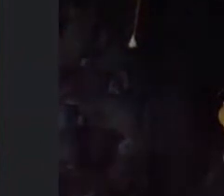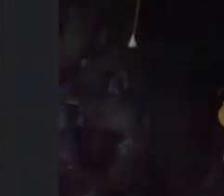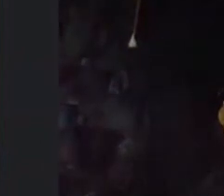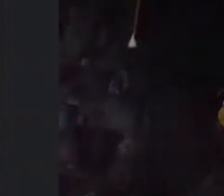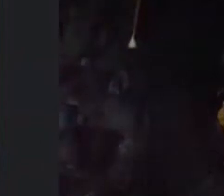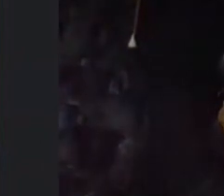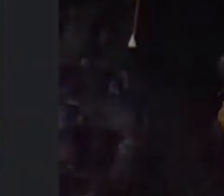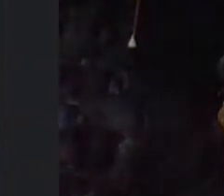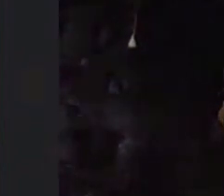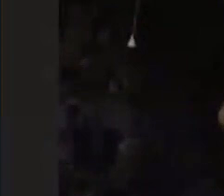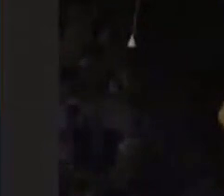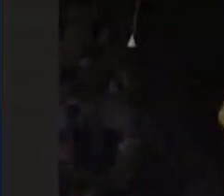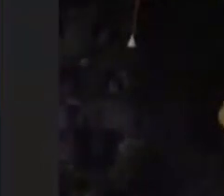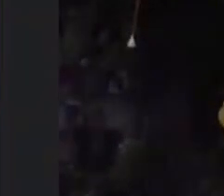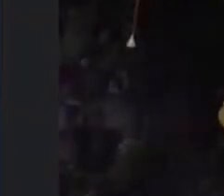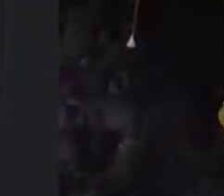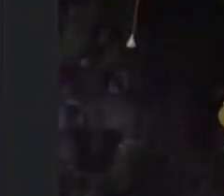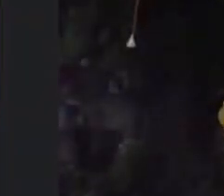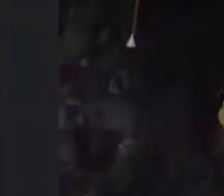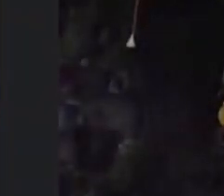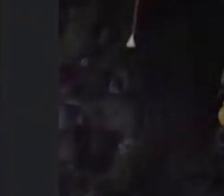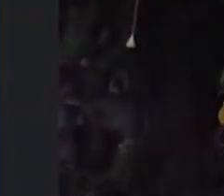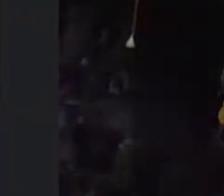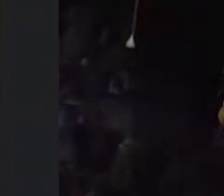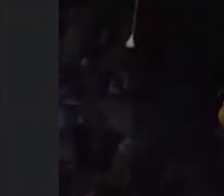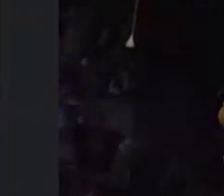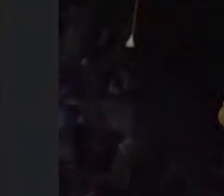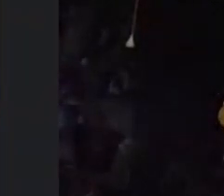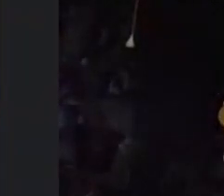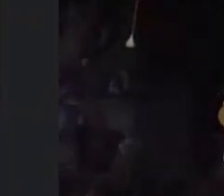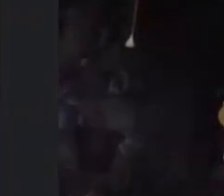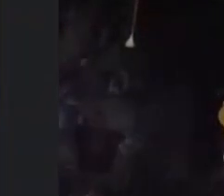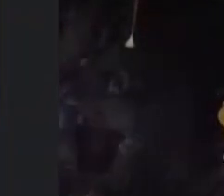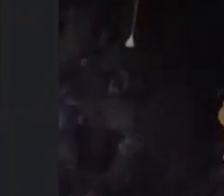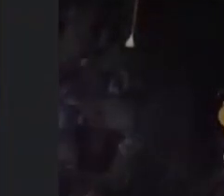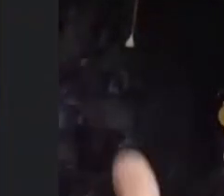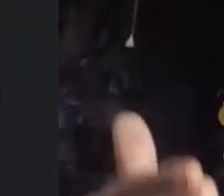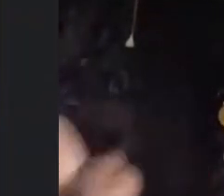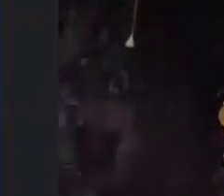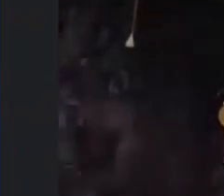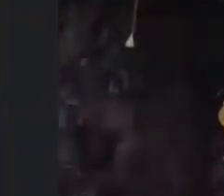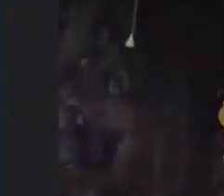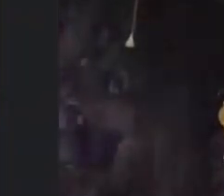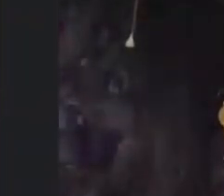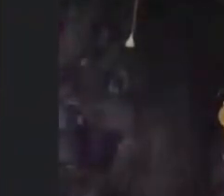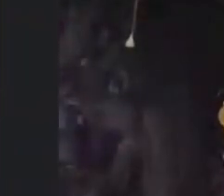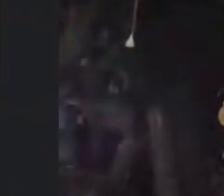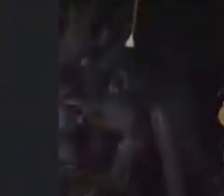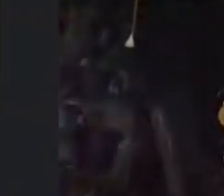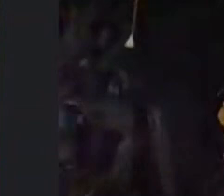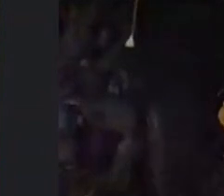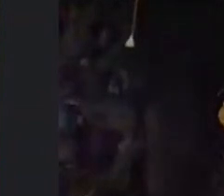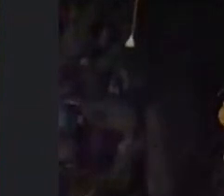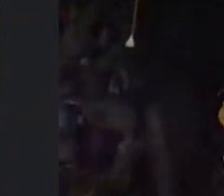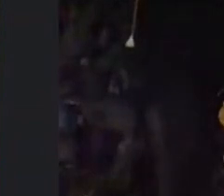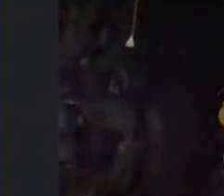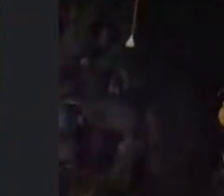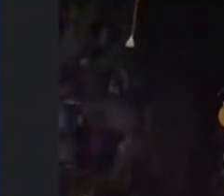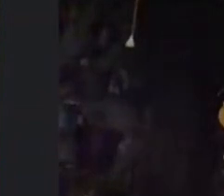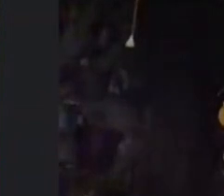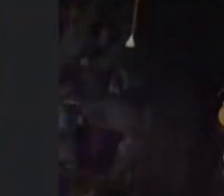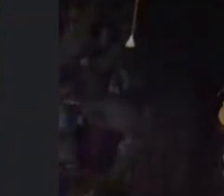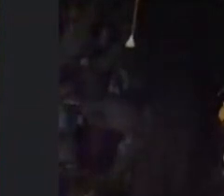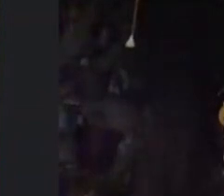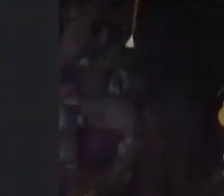heterodentificação uneram os cofres públicos faz com que o candidato negro tenha que ir mais uma vez lá às vezes ele gasta